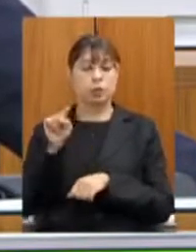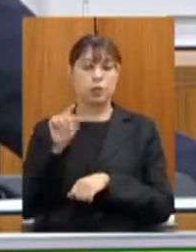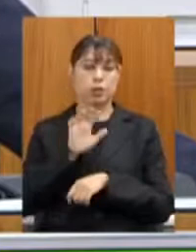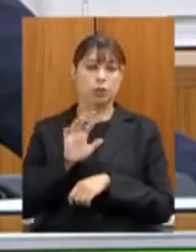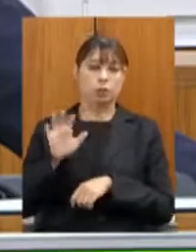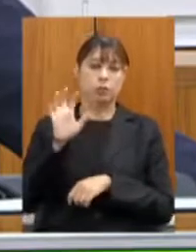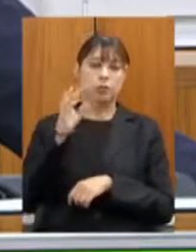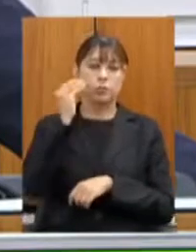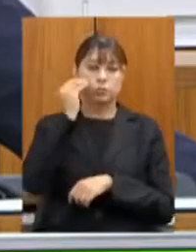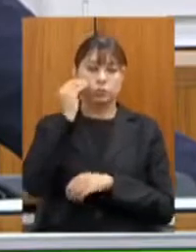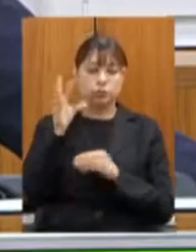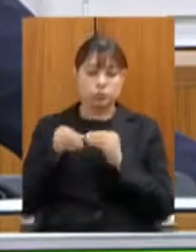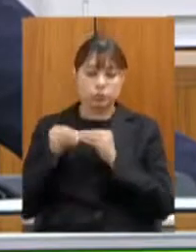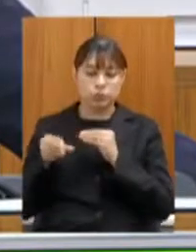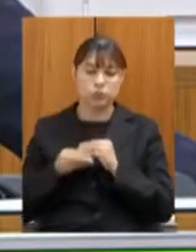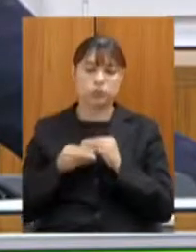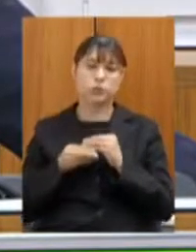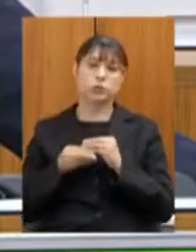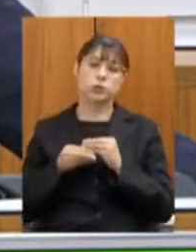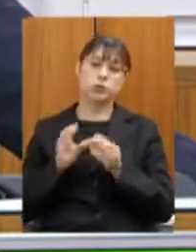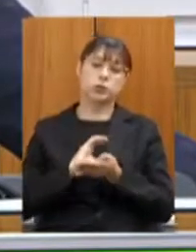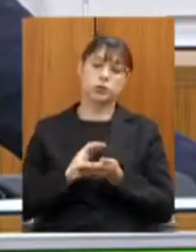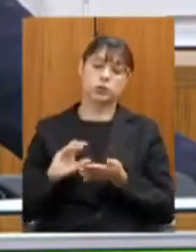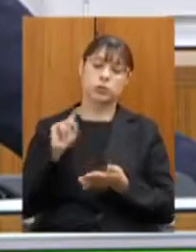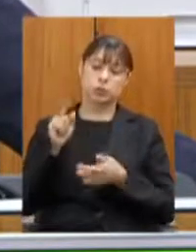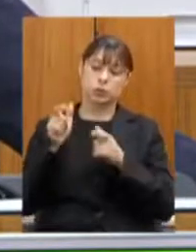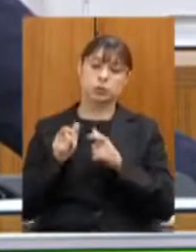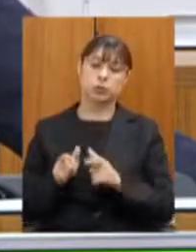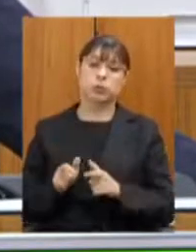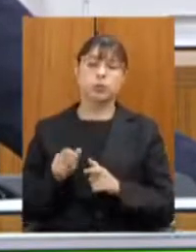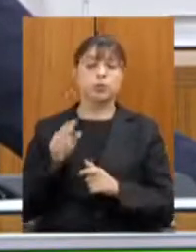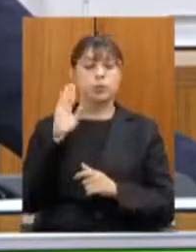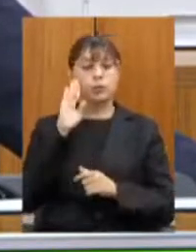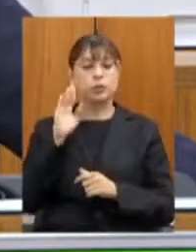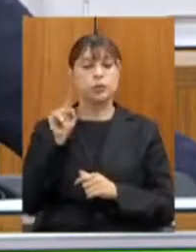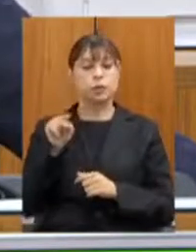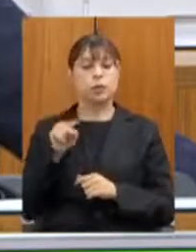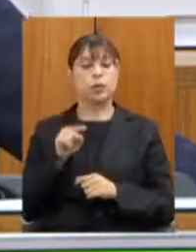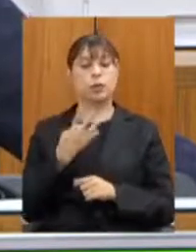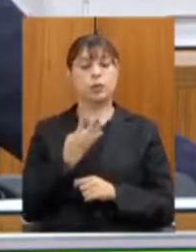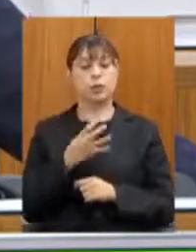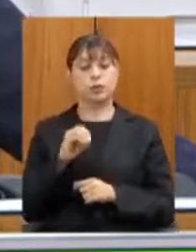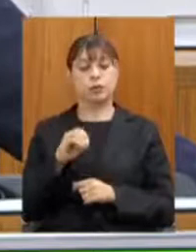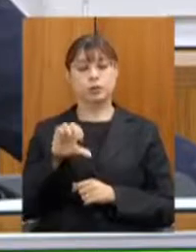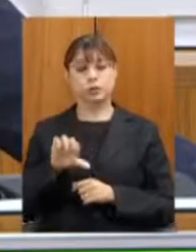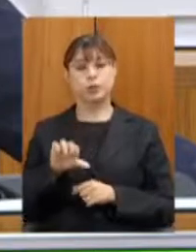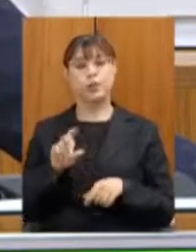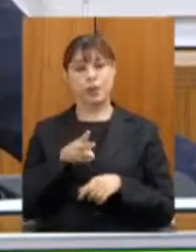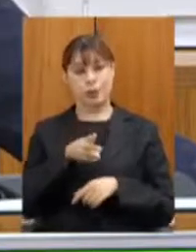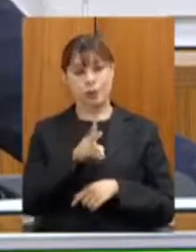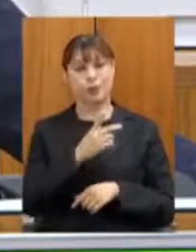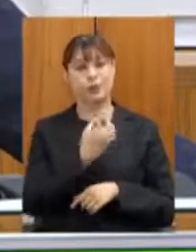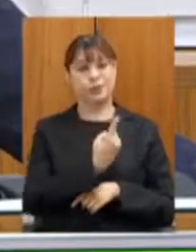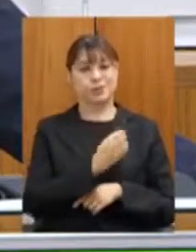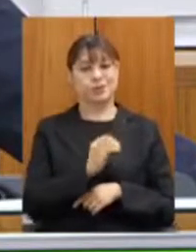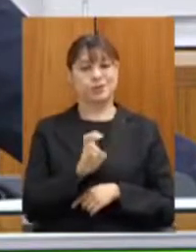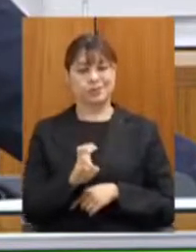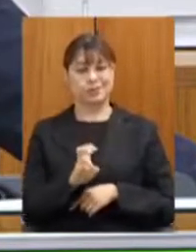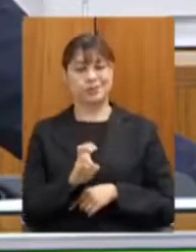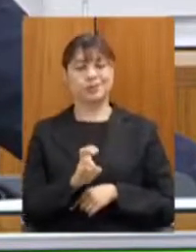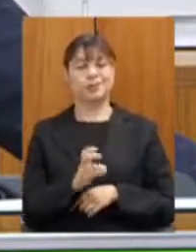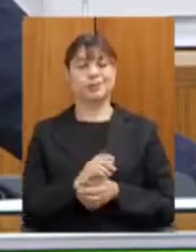complementar os investimentos na região especial na 409 que é a continuação da 105